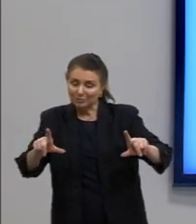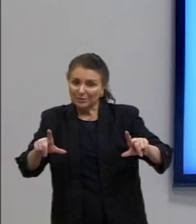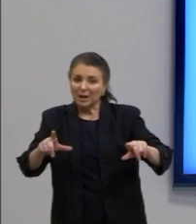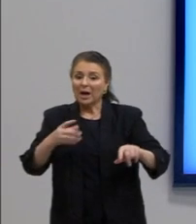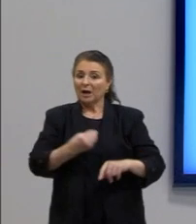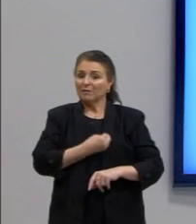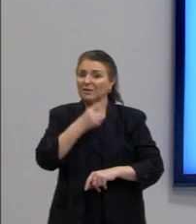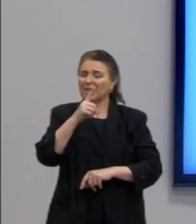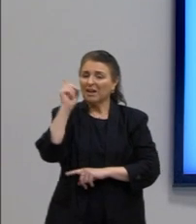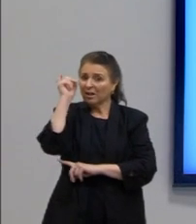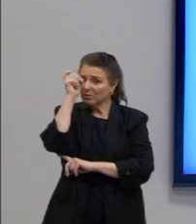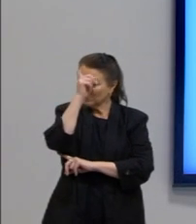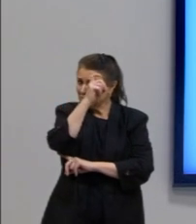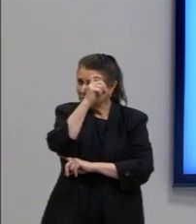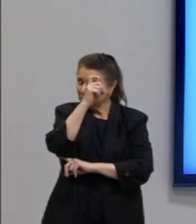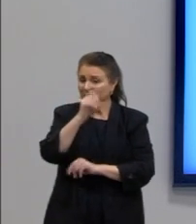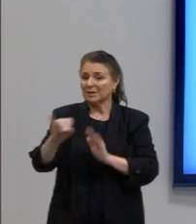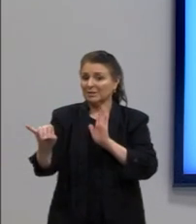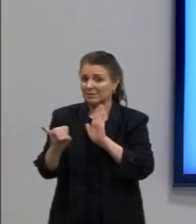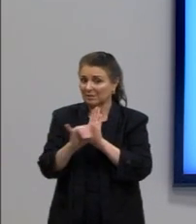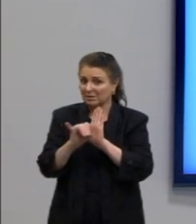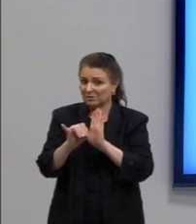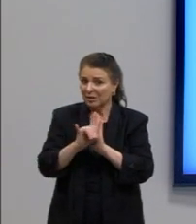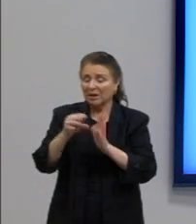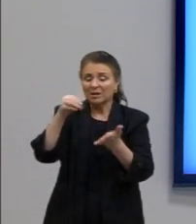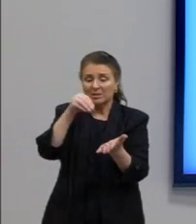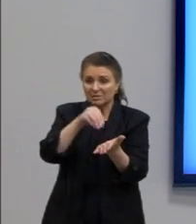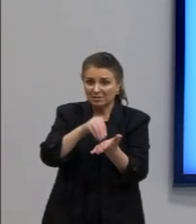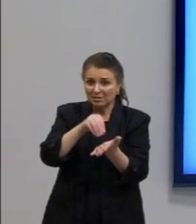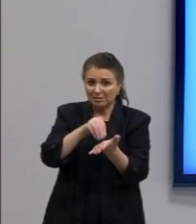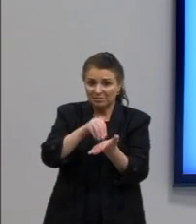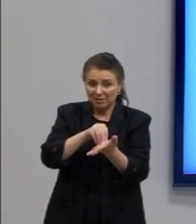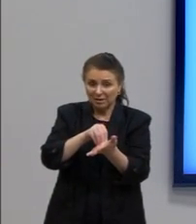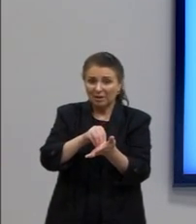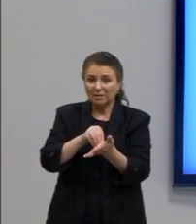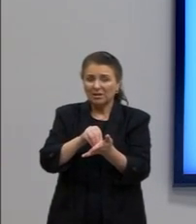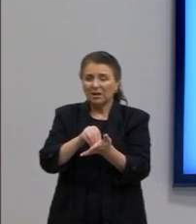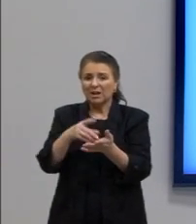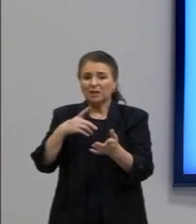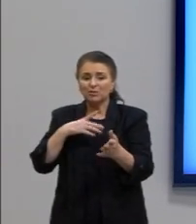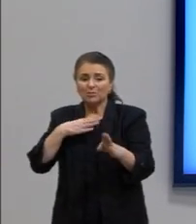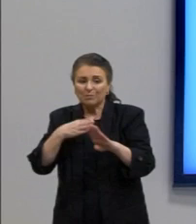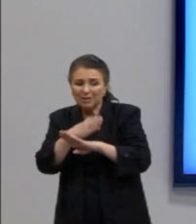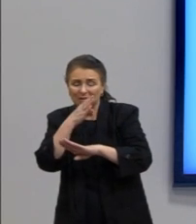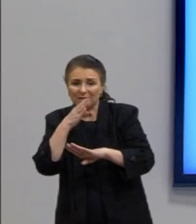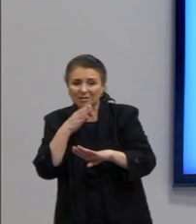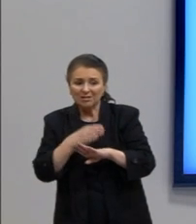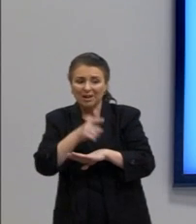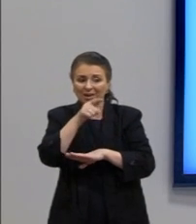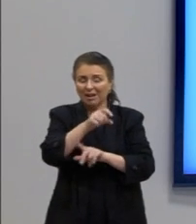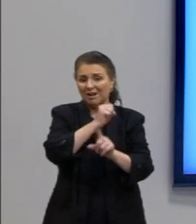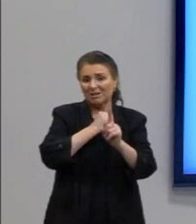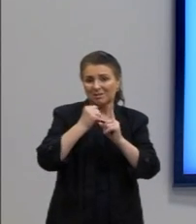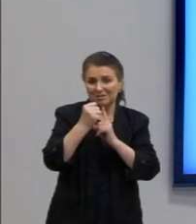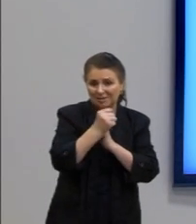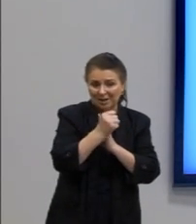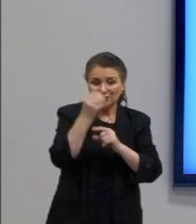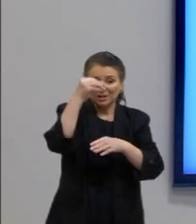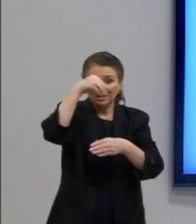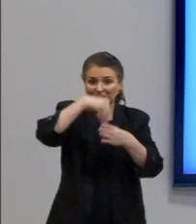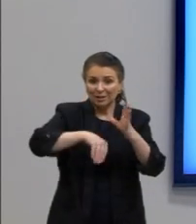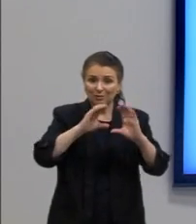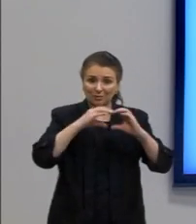termos identitários, assentada na falta de pertencimento pleno, enquanto membros da comunidade,